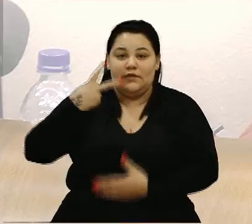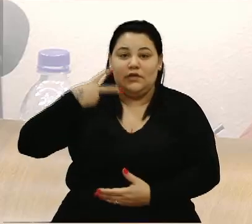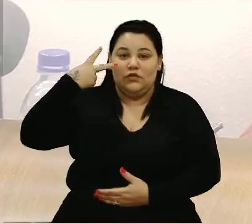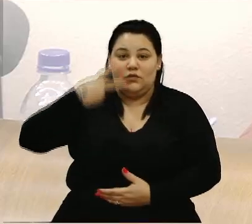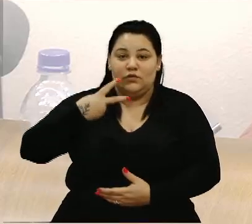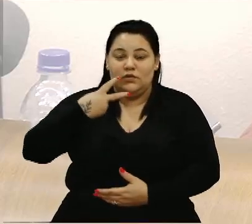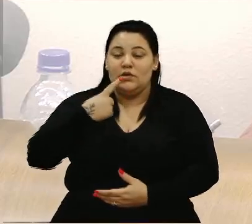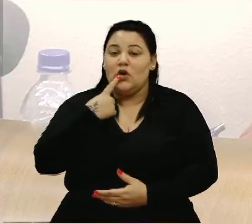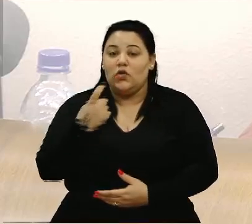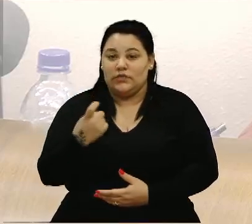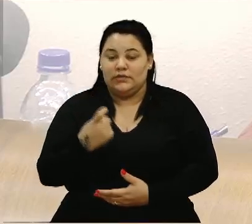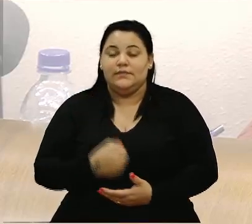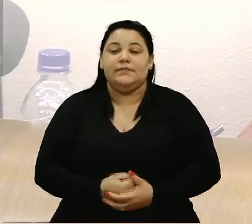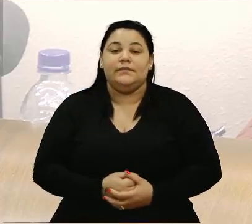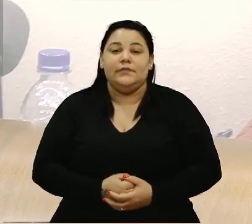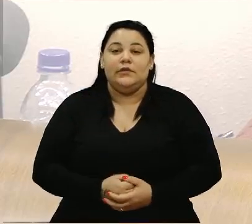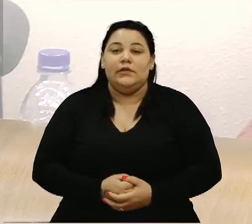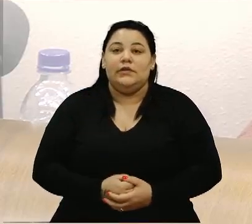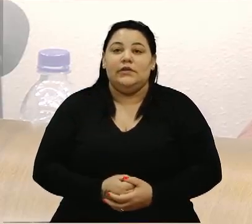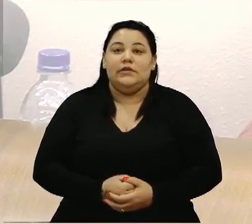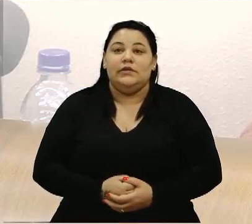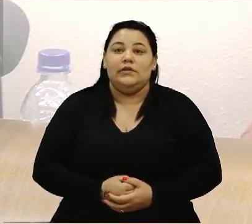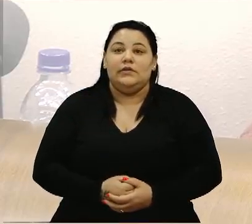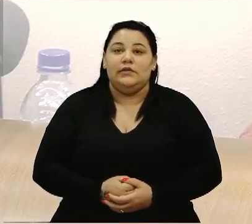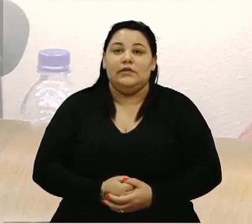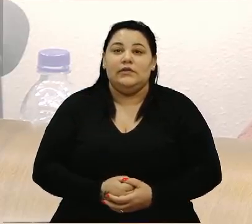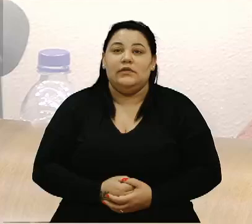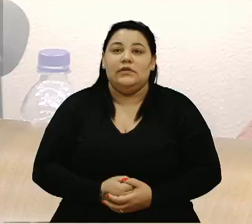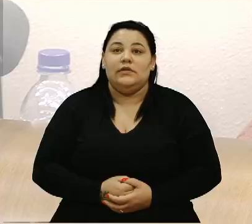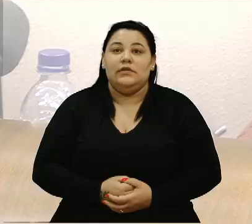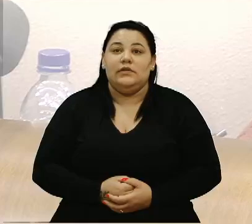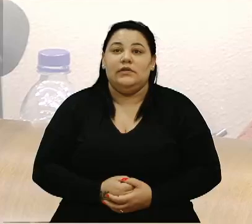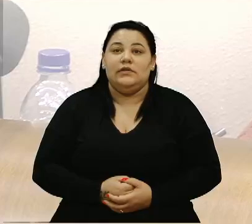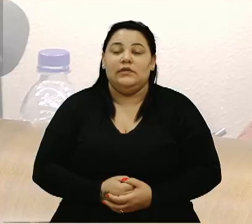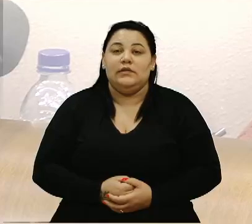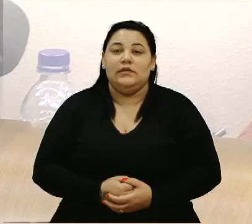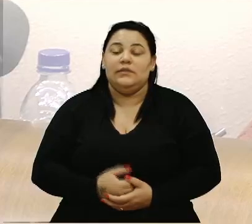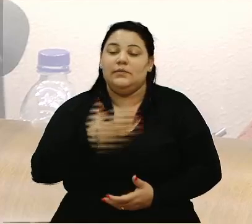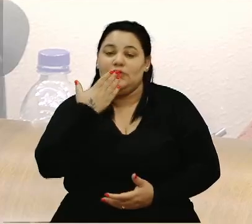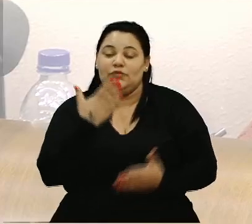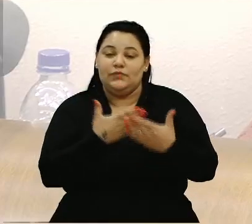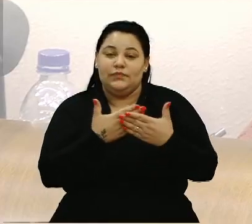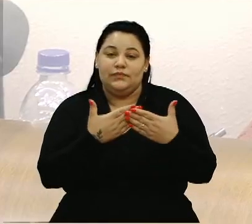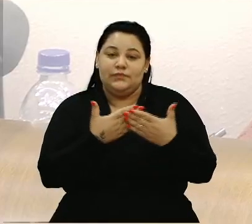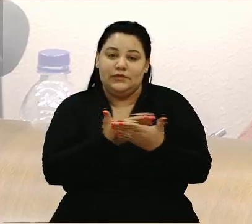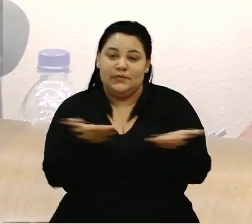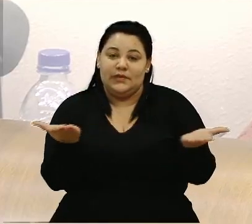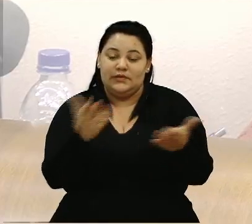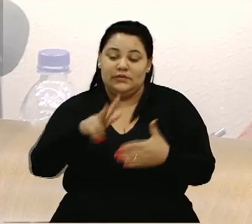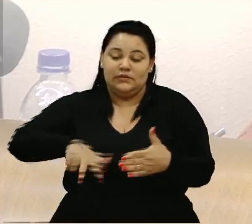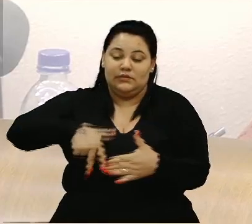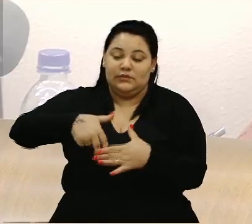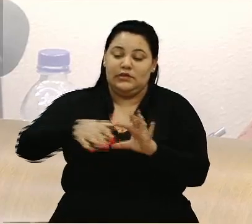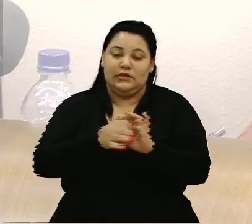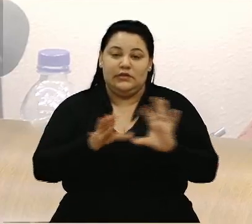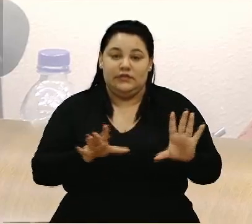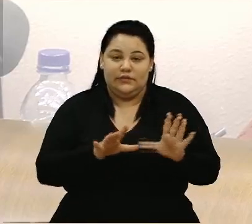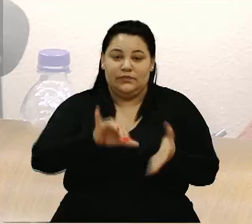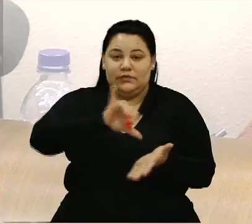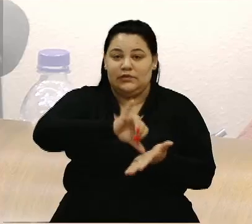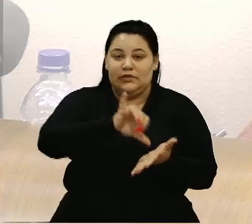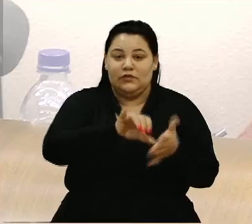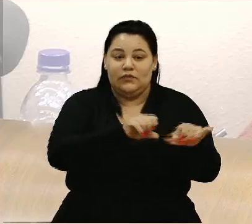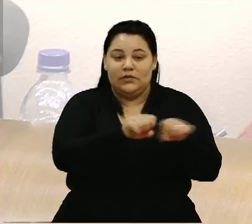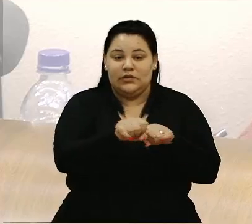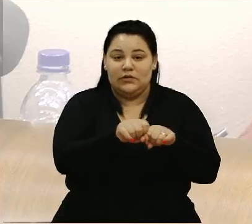Rose Frigieri, que requer o espaço da Tribuna Livre para o Centro de Formação Profissional Murial